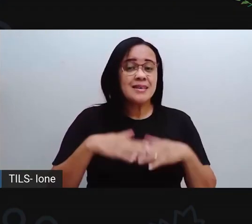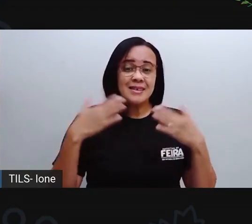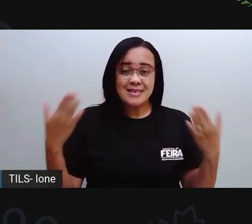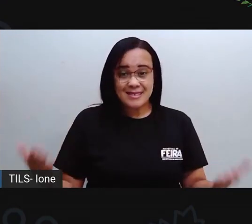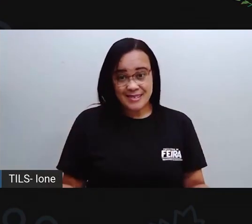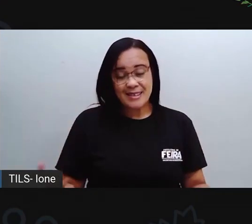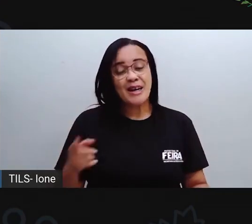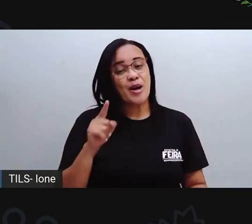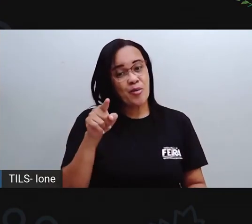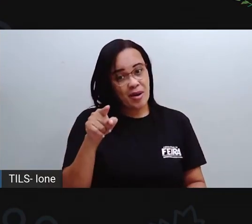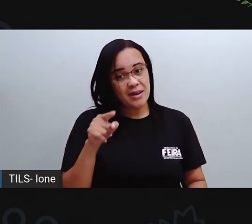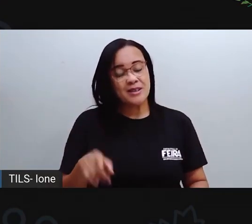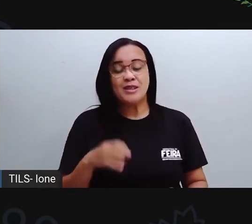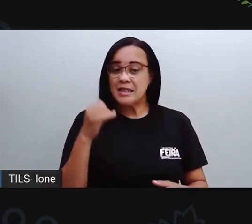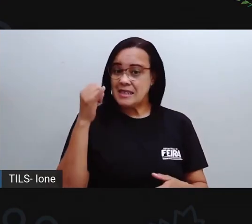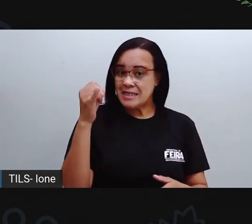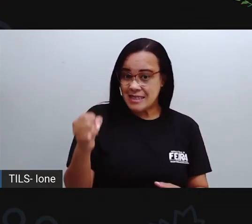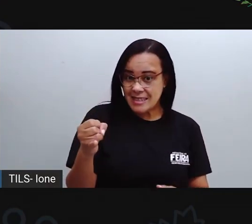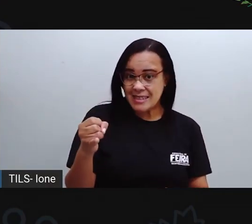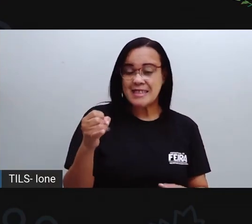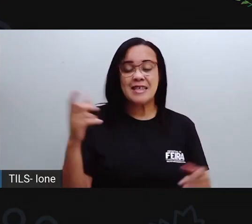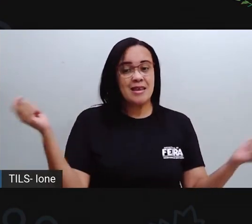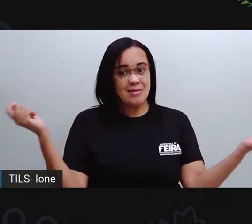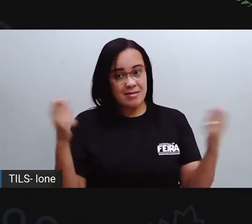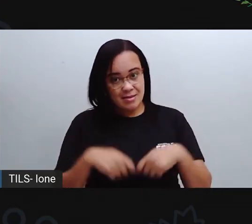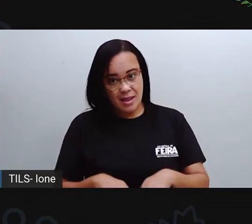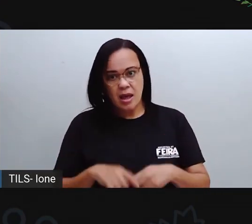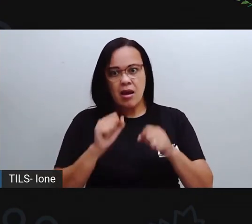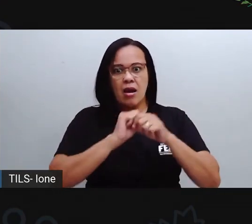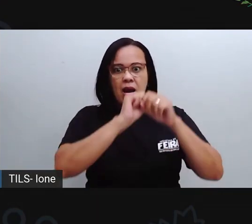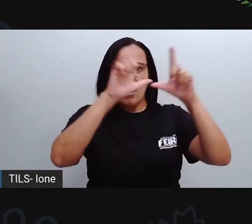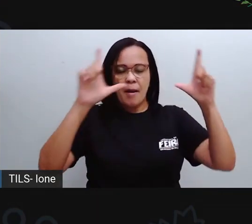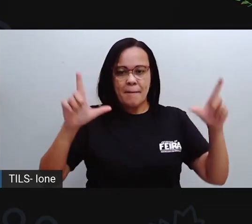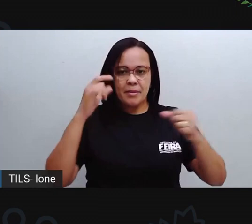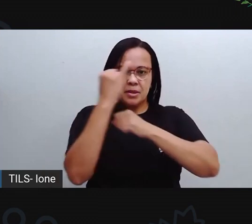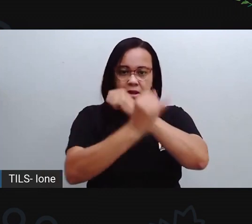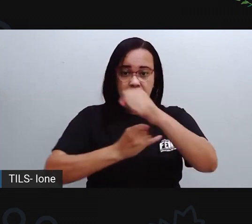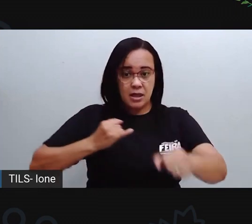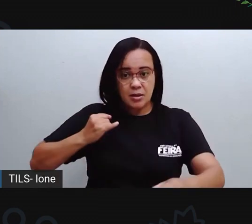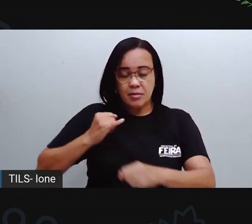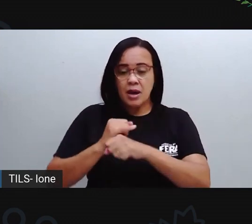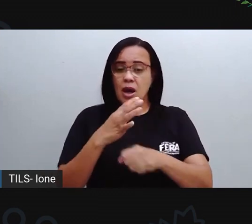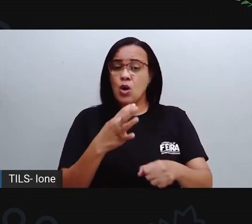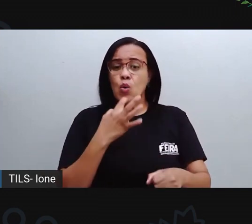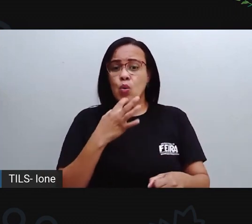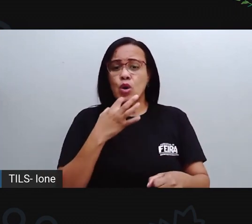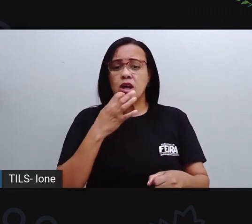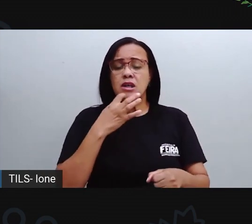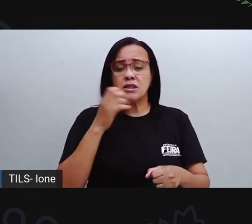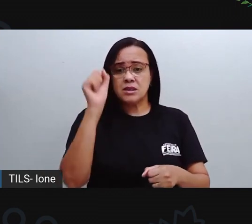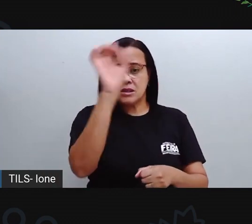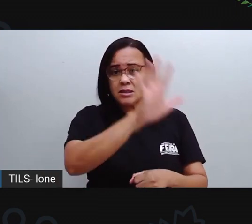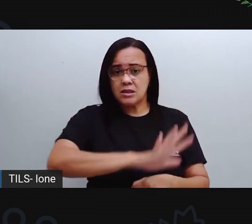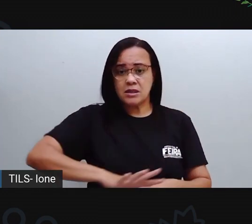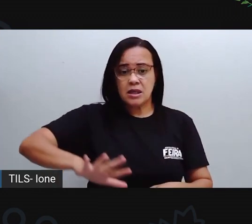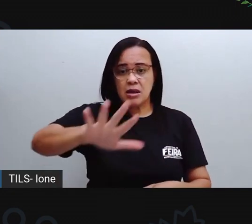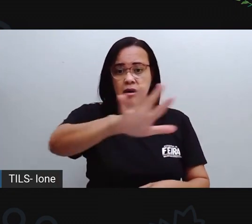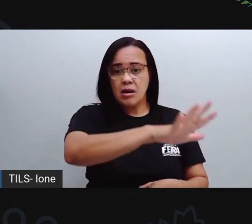Se vocês puderem, né? Abrir o aplicativo aí do Google Earth. Pra vocês conhecerem as regiões do Nordeste.